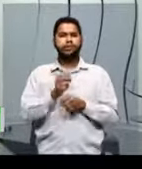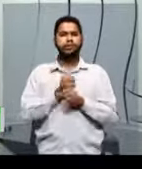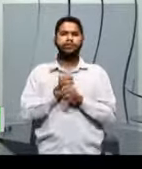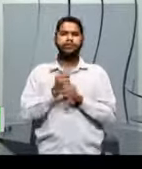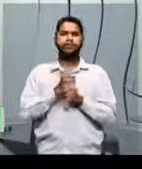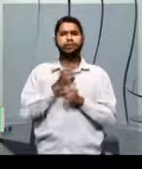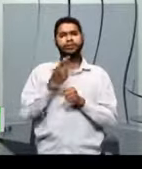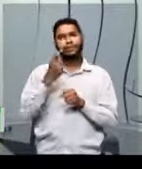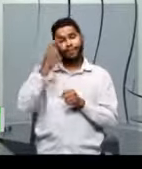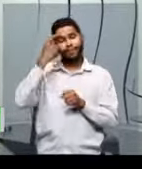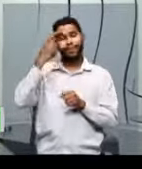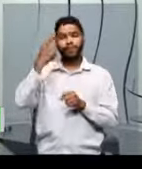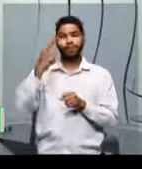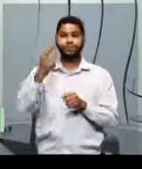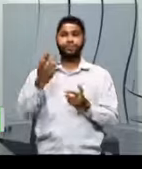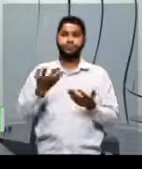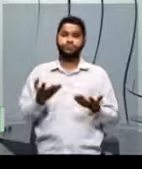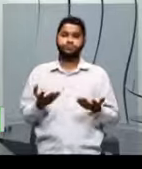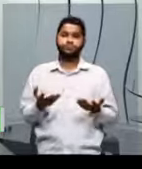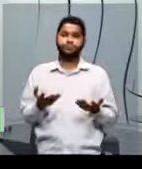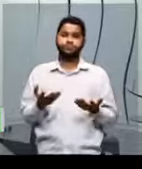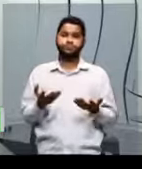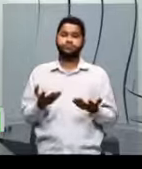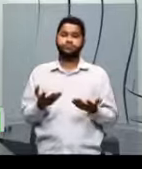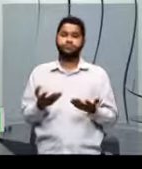acha que vai cair.